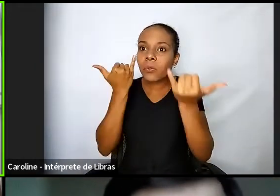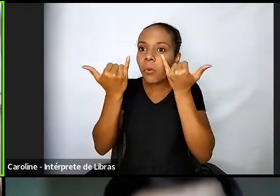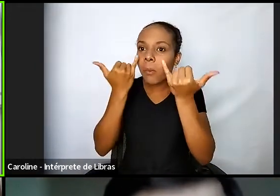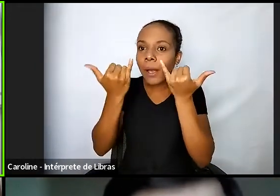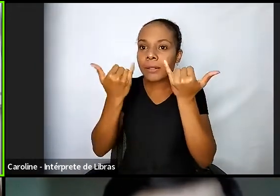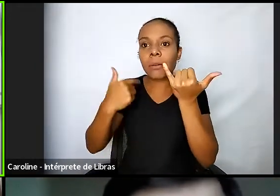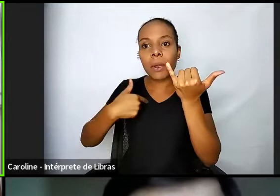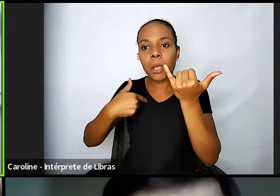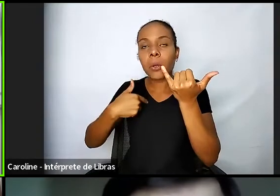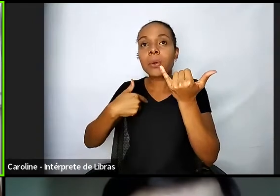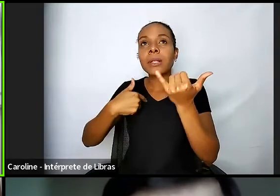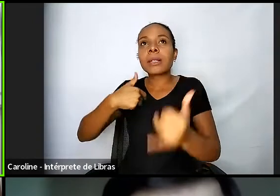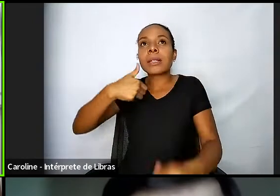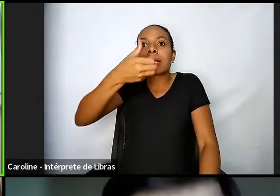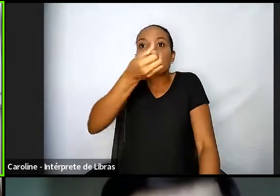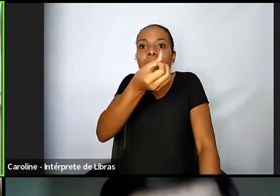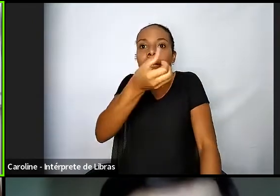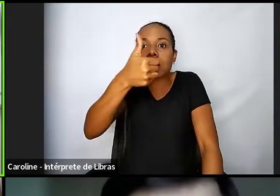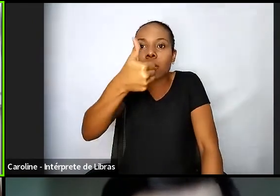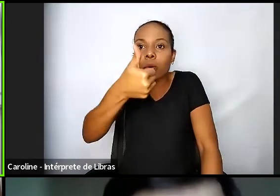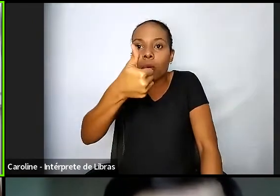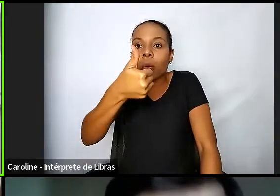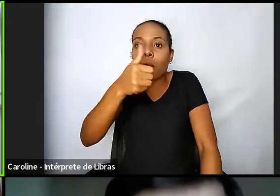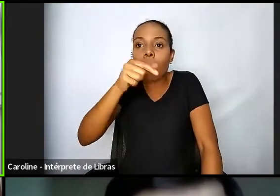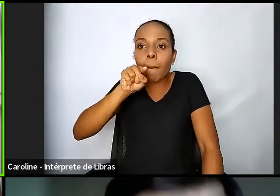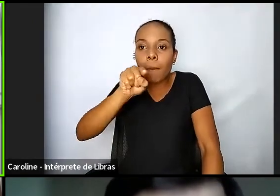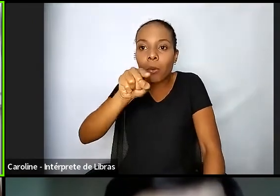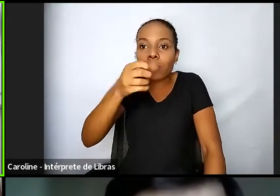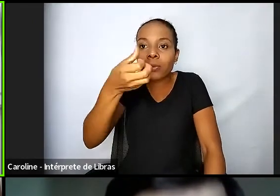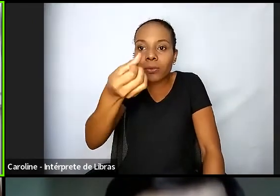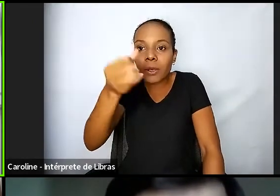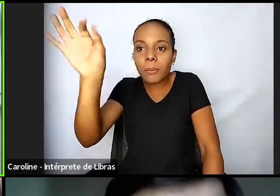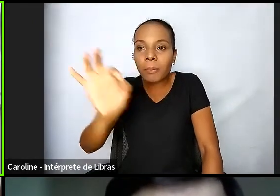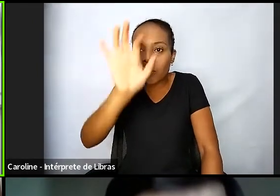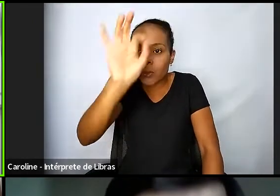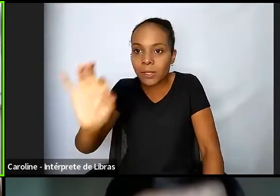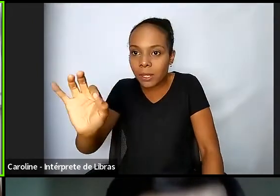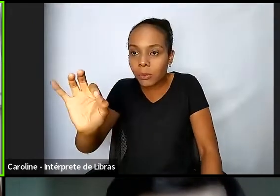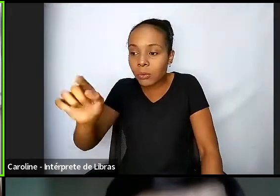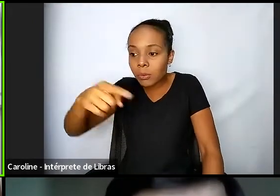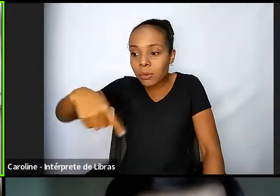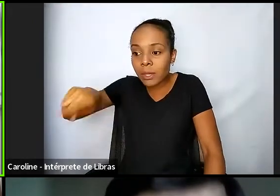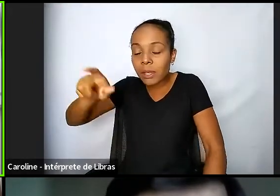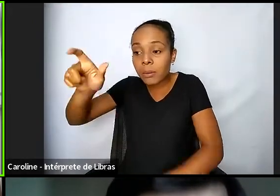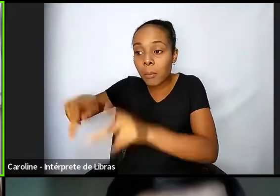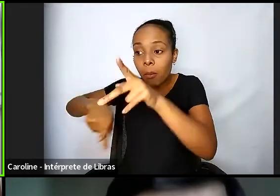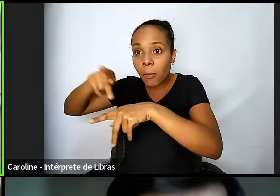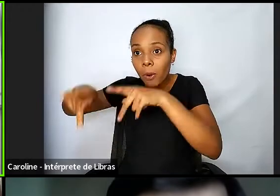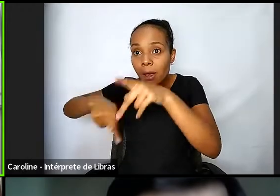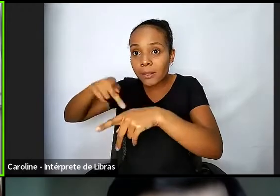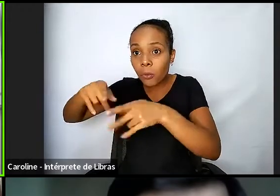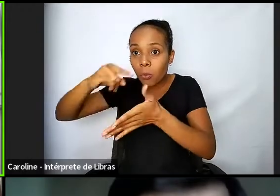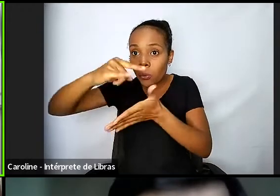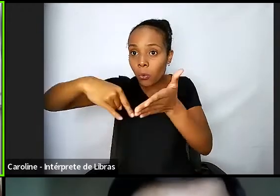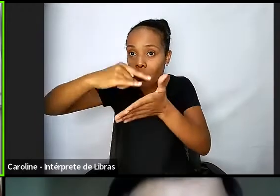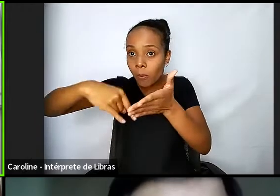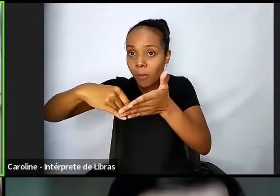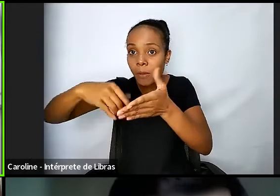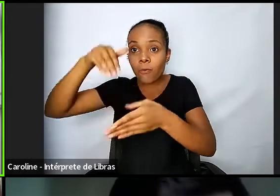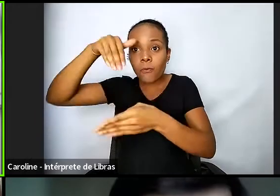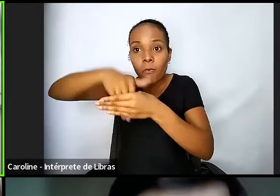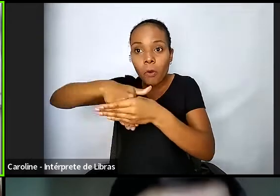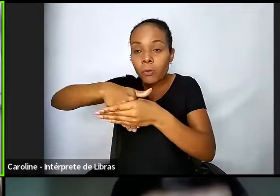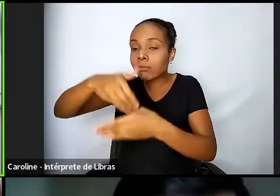,6% da população de Lua não possui título de eleitor, que aí é uma área que mais do